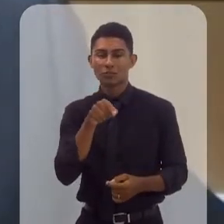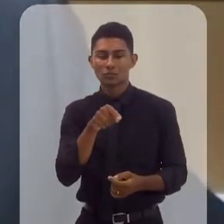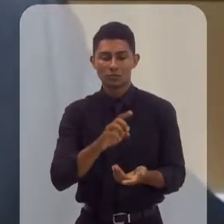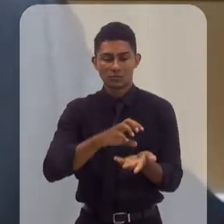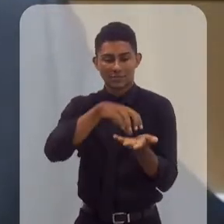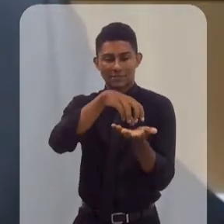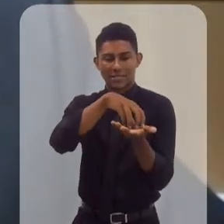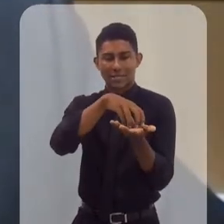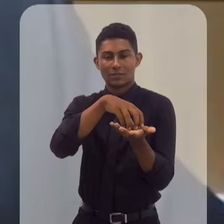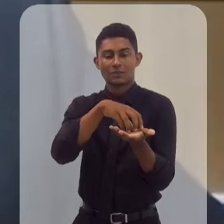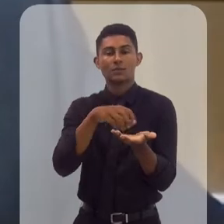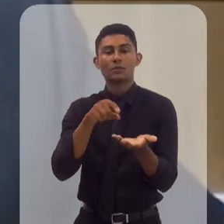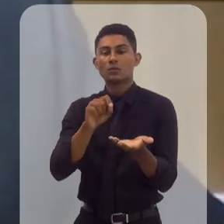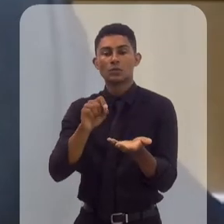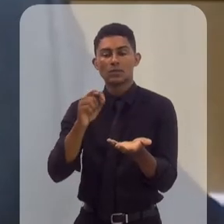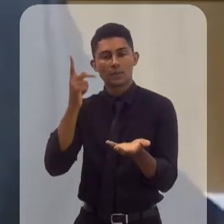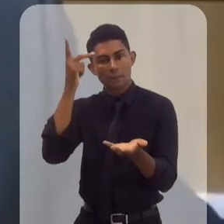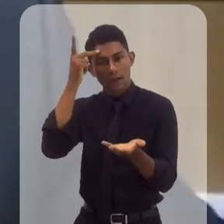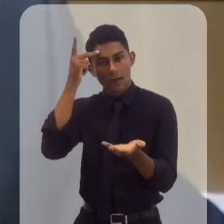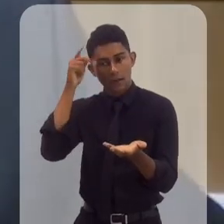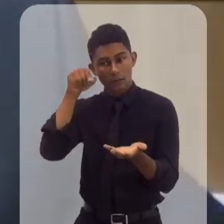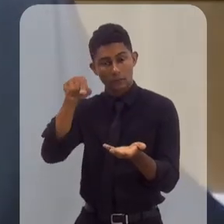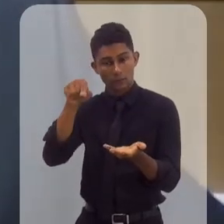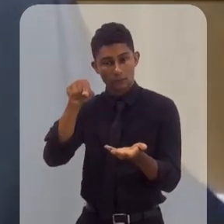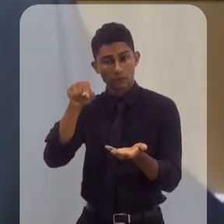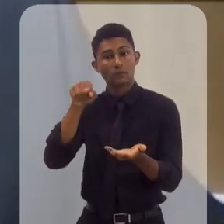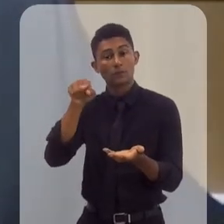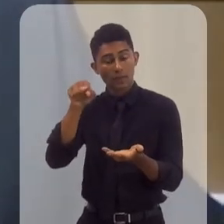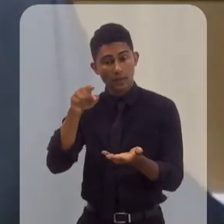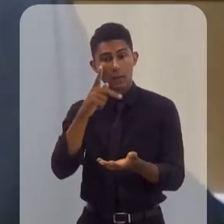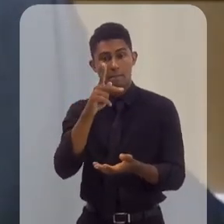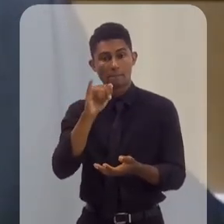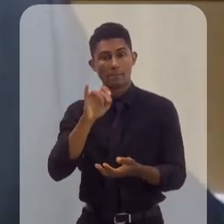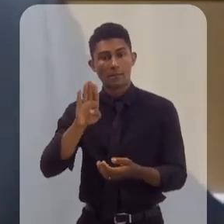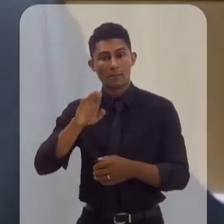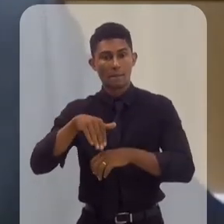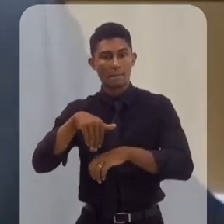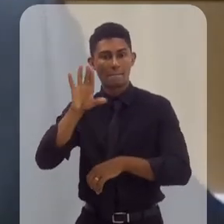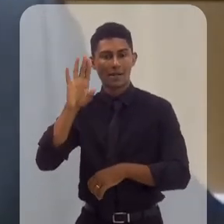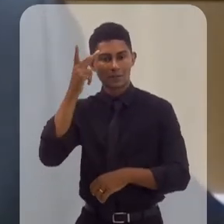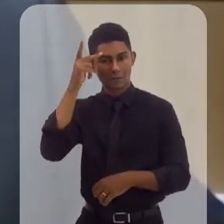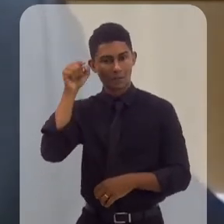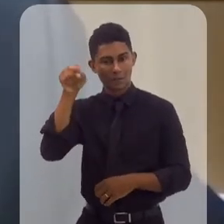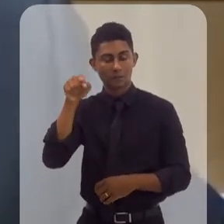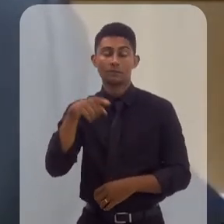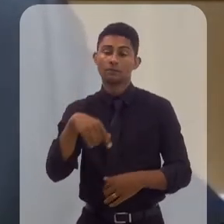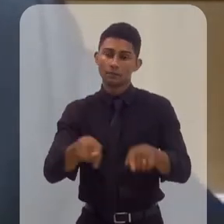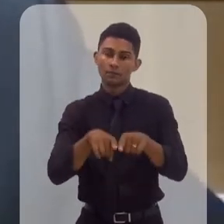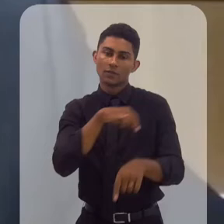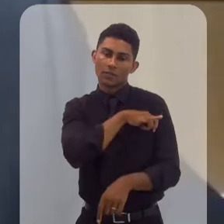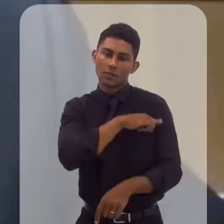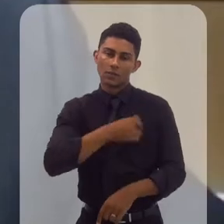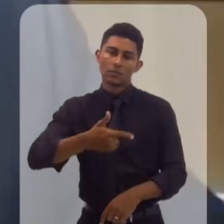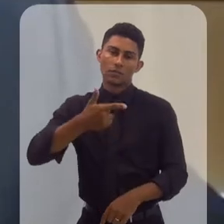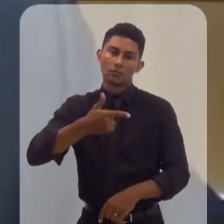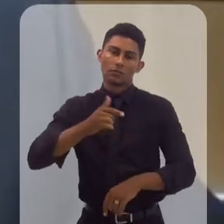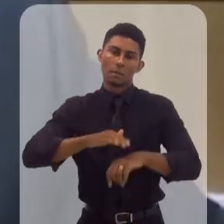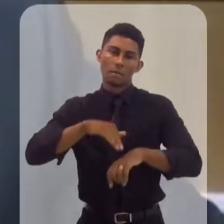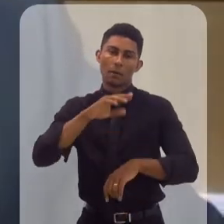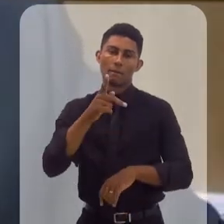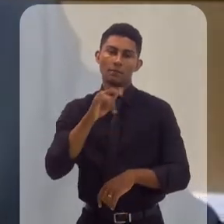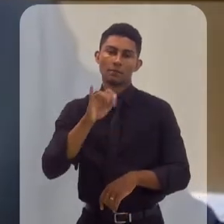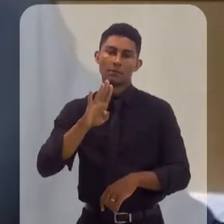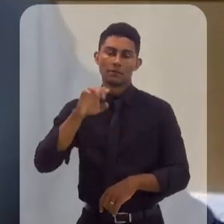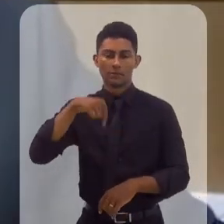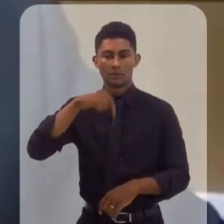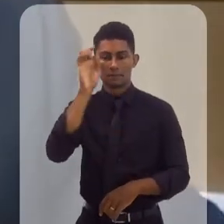O Rio de Janeiro está perto de São Paulo, que é o estado com maior PIB. E o Rio de Janeiro é o segundo estado de maior PIB do Brasil. Então,